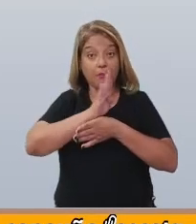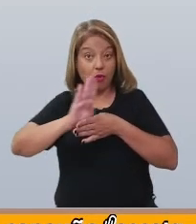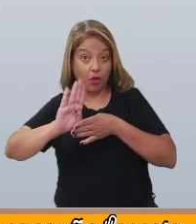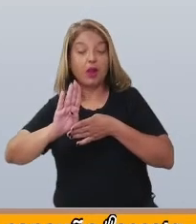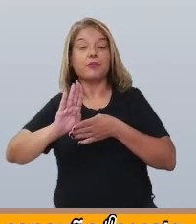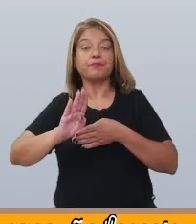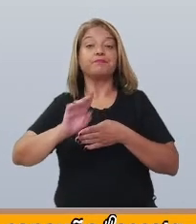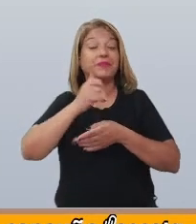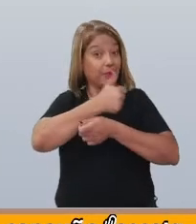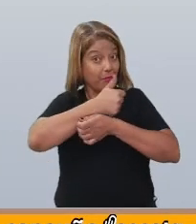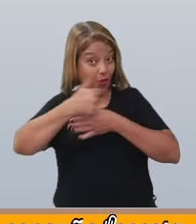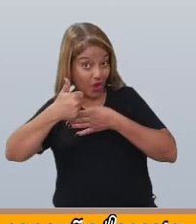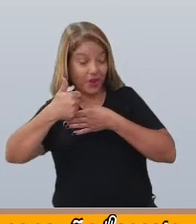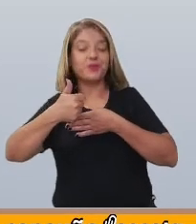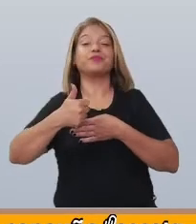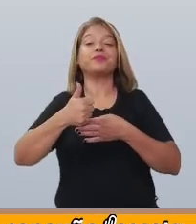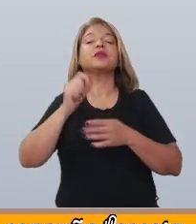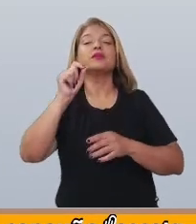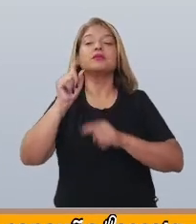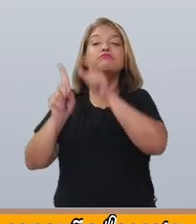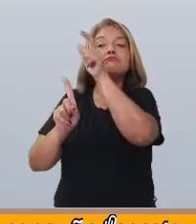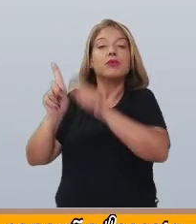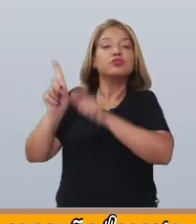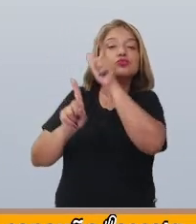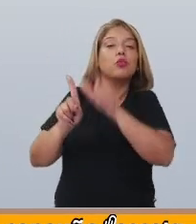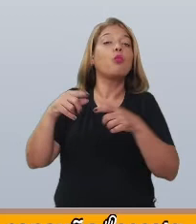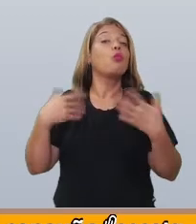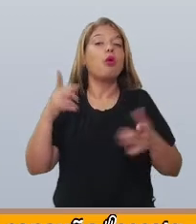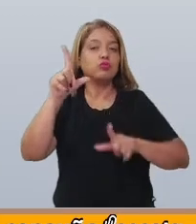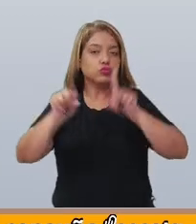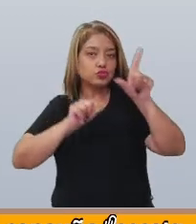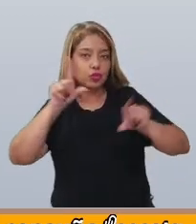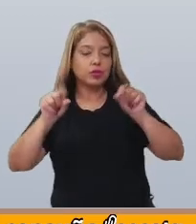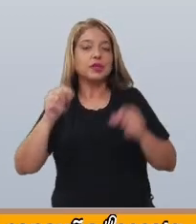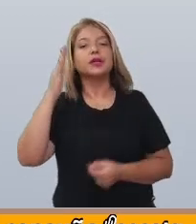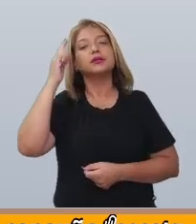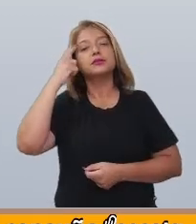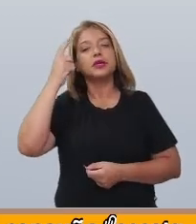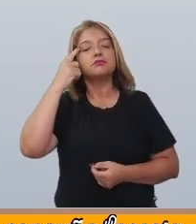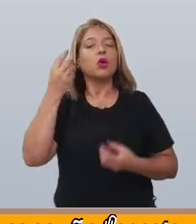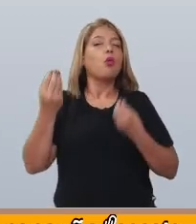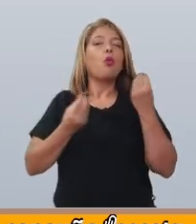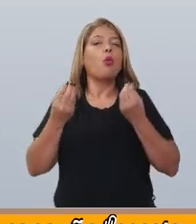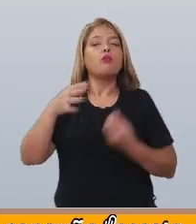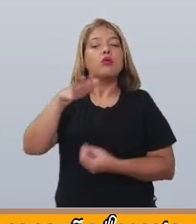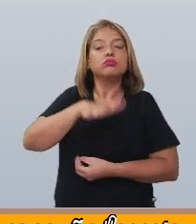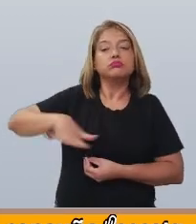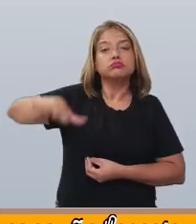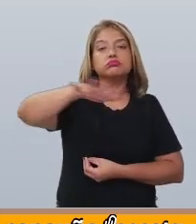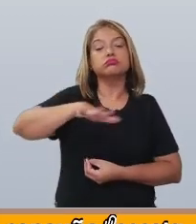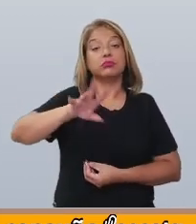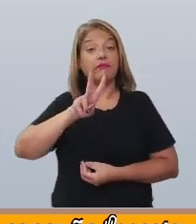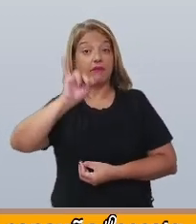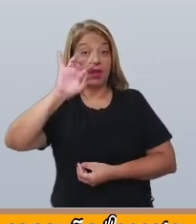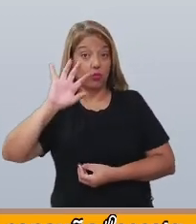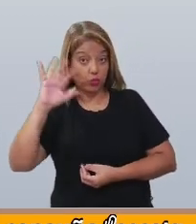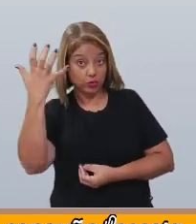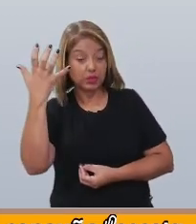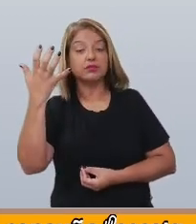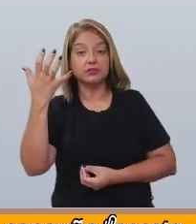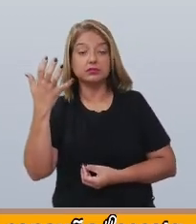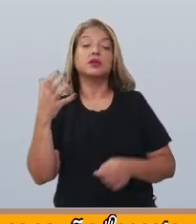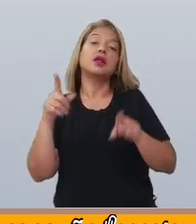estabelecer os personagens, criar o ambiente em que ocorrerá a narrativa,